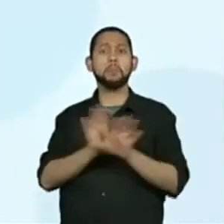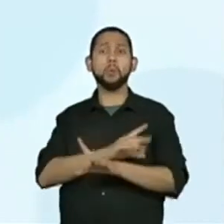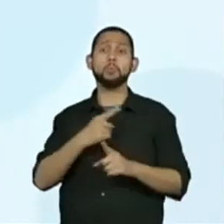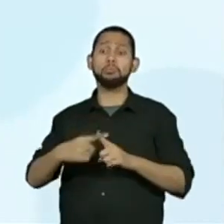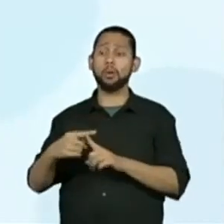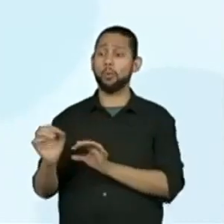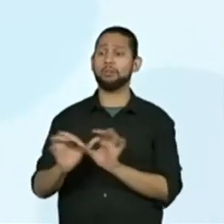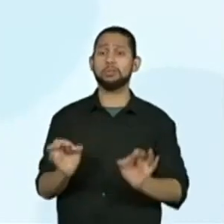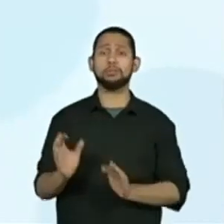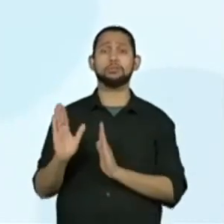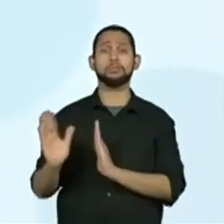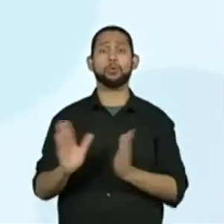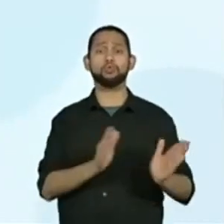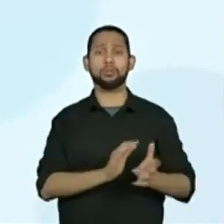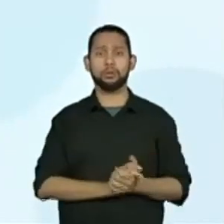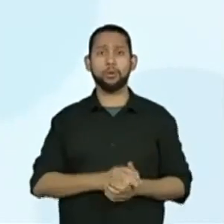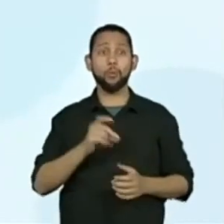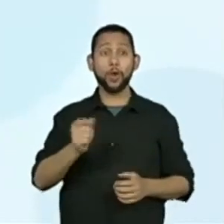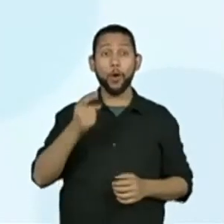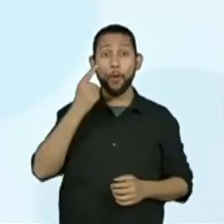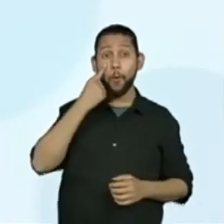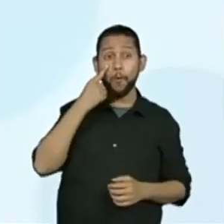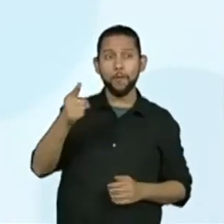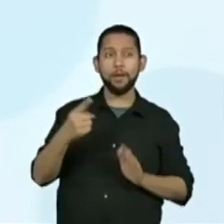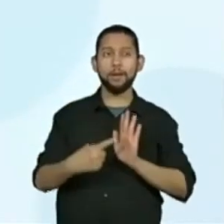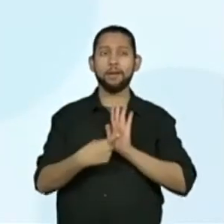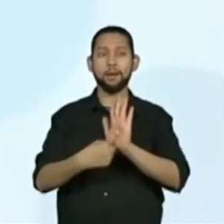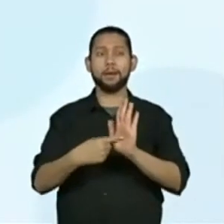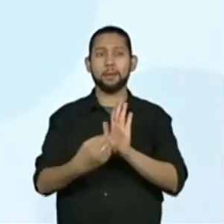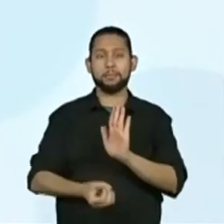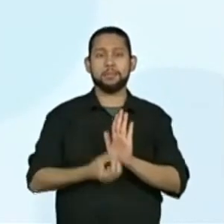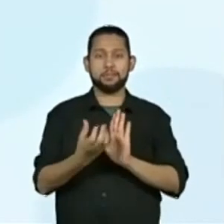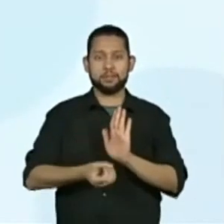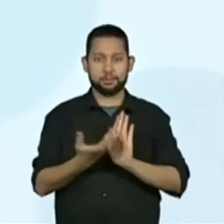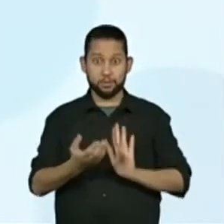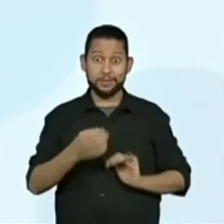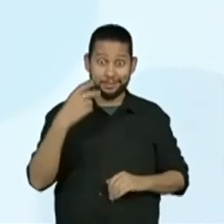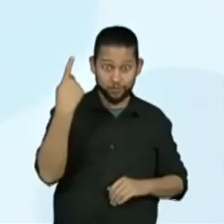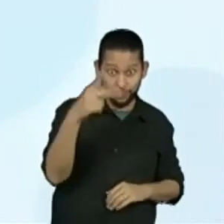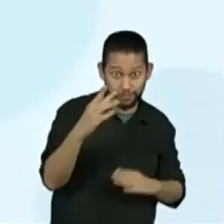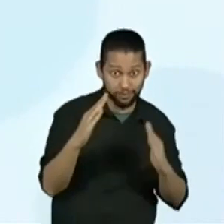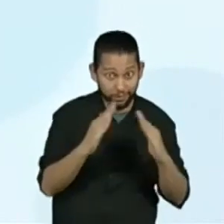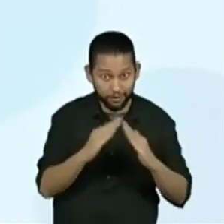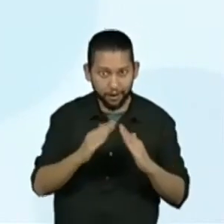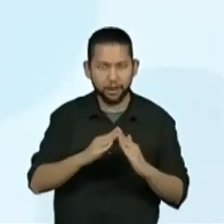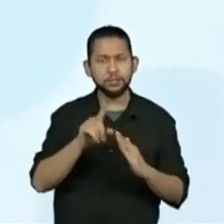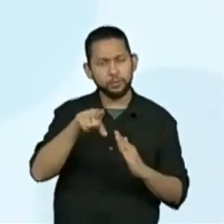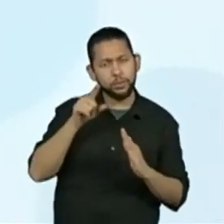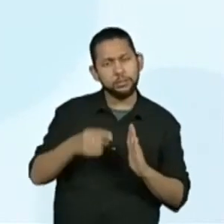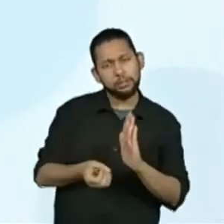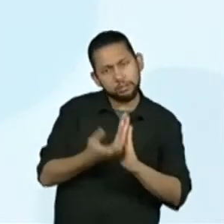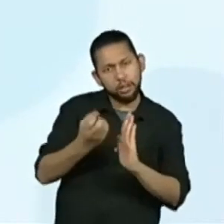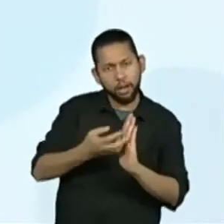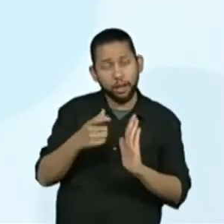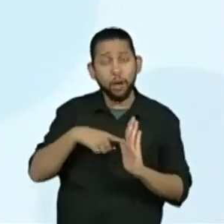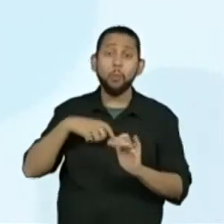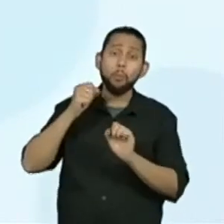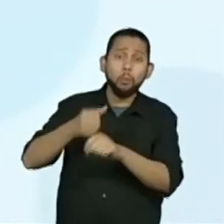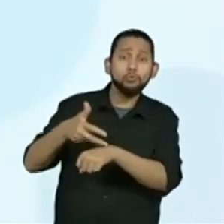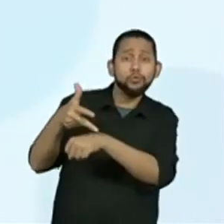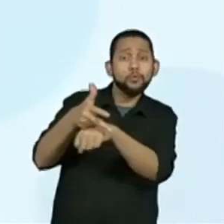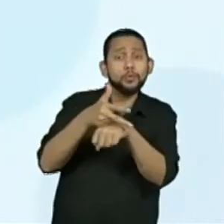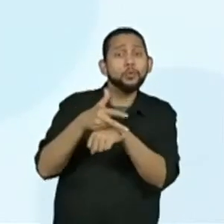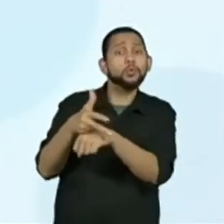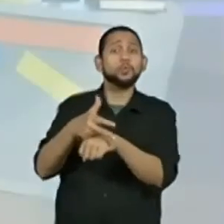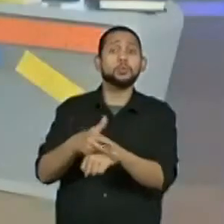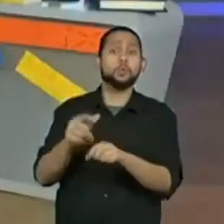Quero ver em apresentações. Quem criar o seu sarau, fotografe, filme, compartilhe